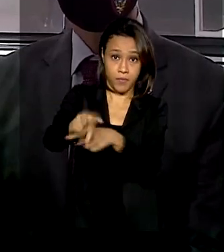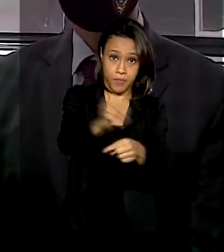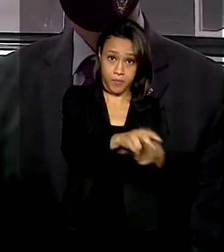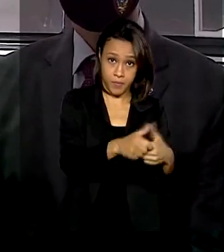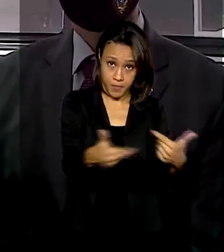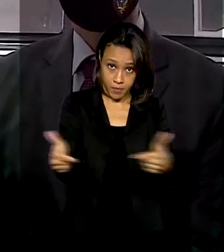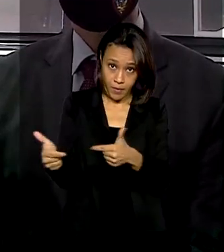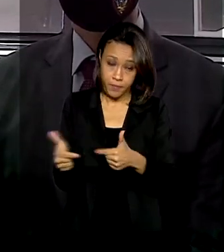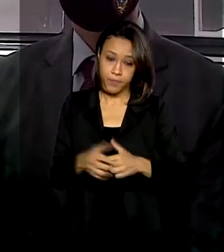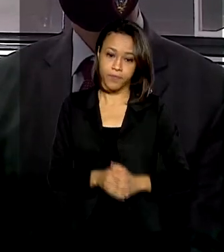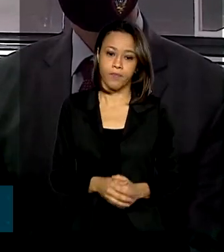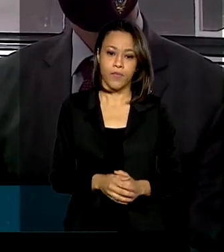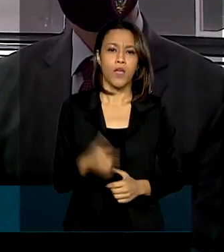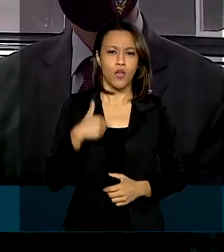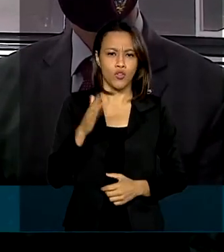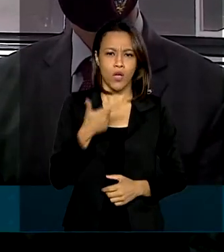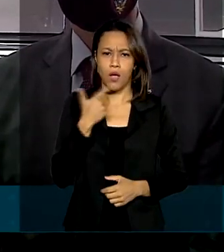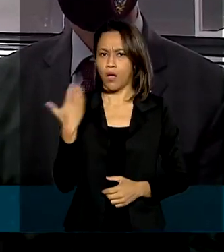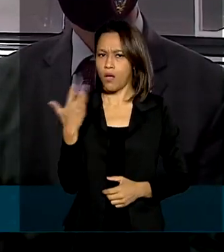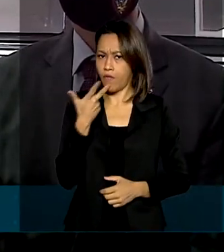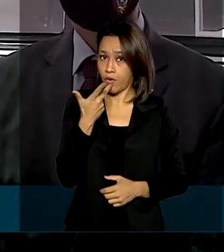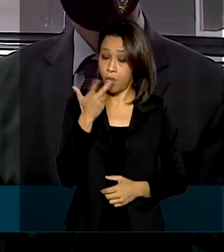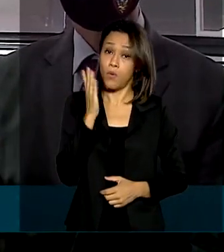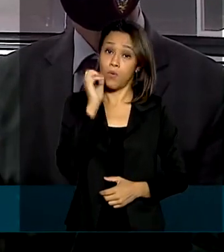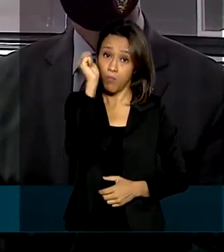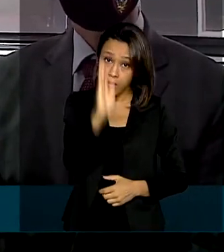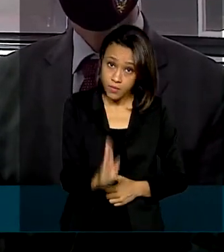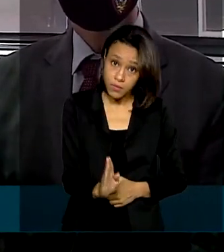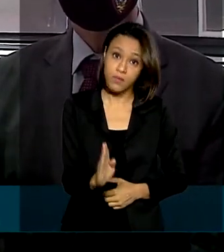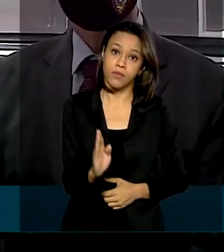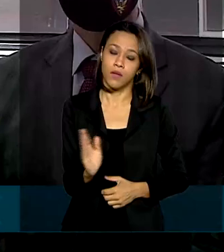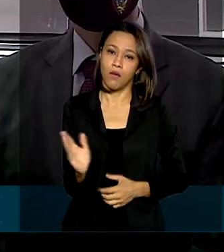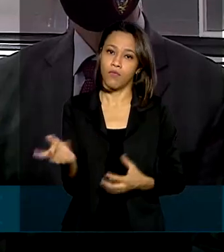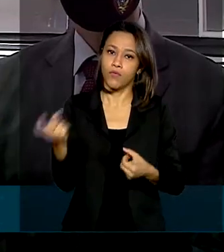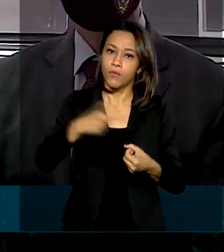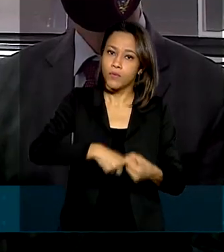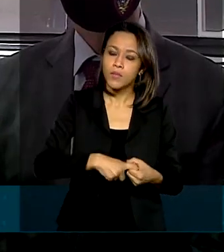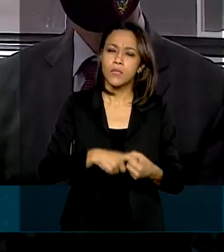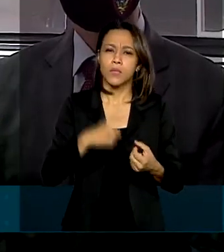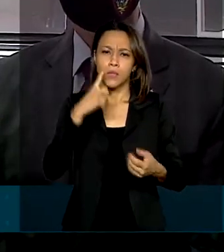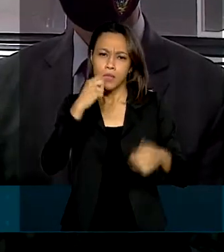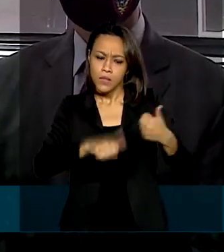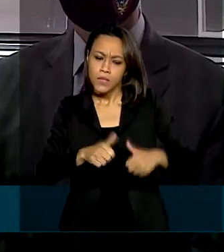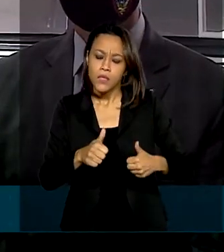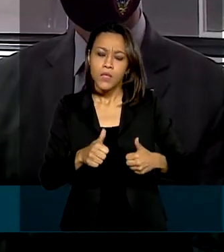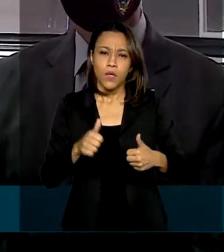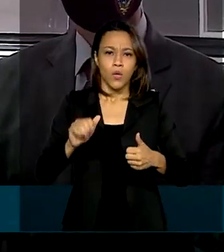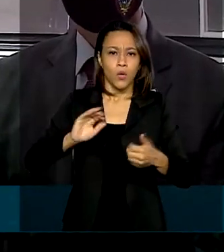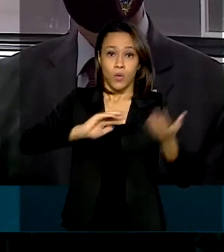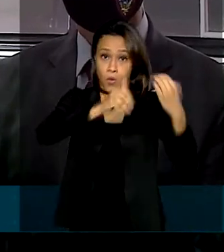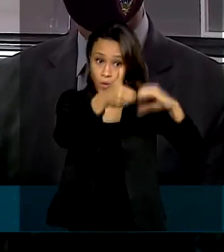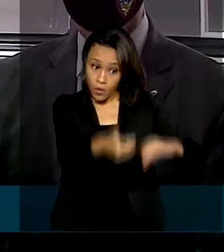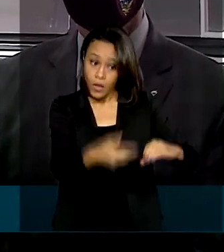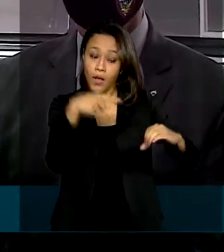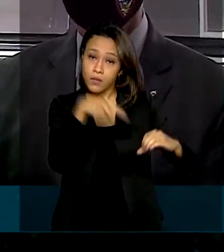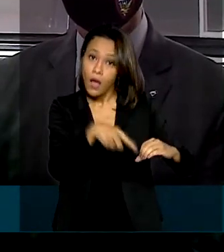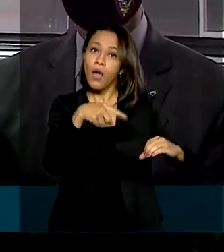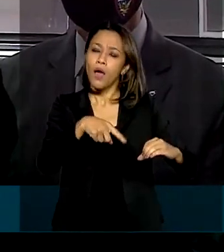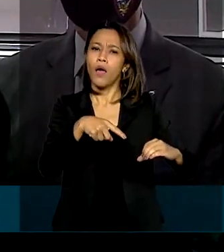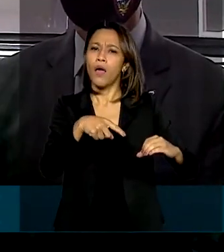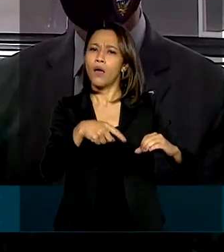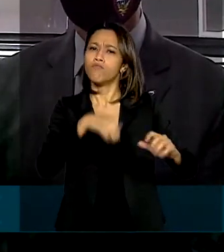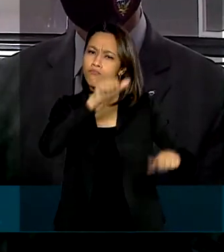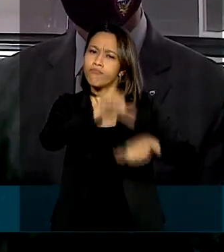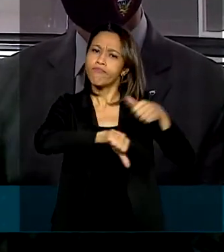Como eu dizia, o Brasil está voltando em ver, o Congresso Brasileiro é reformista, o presidente